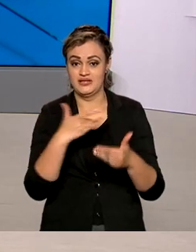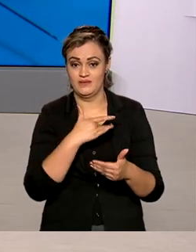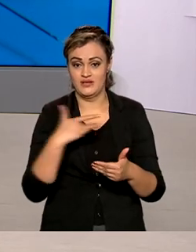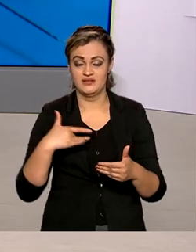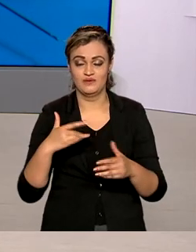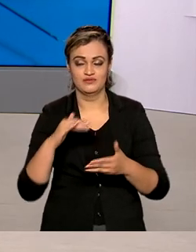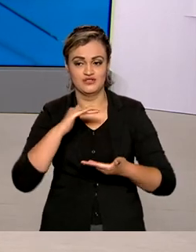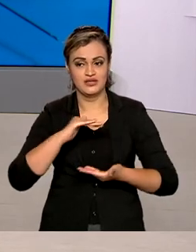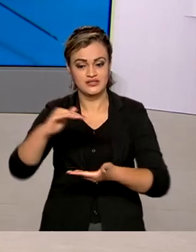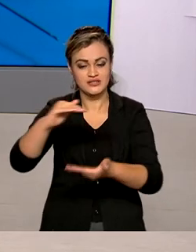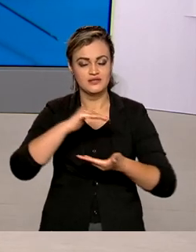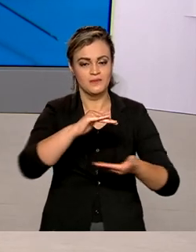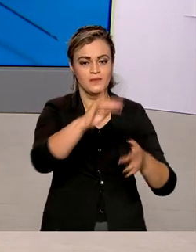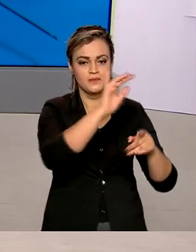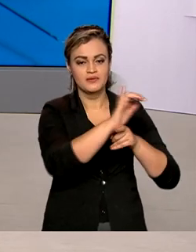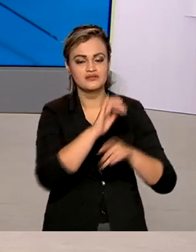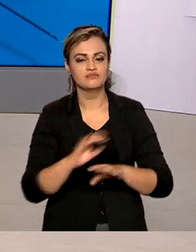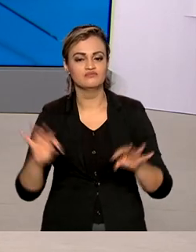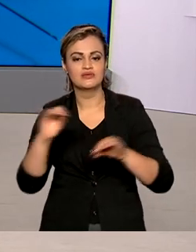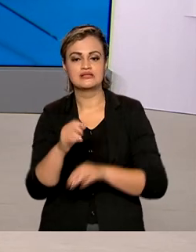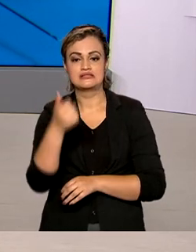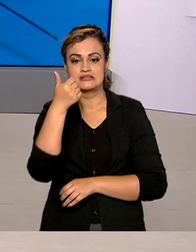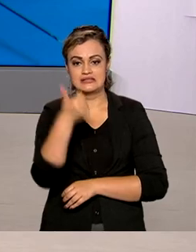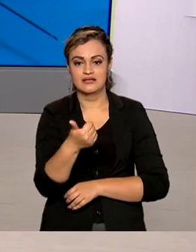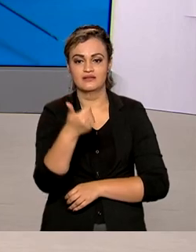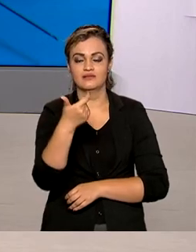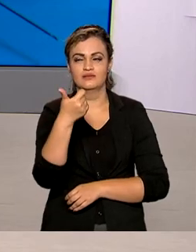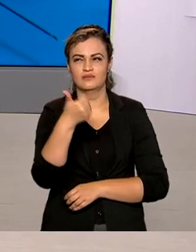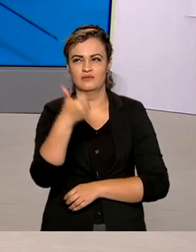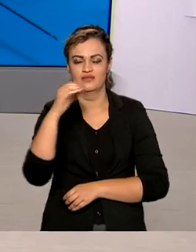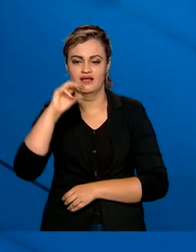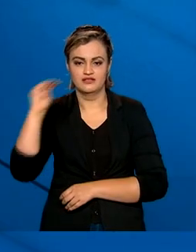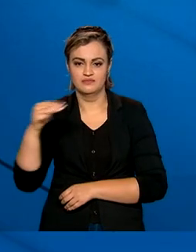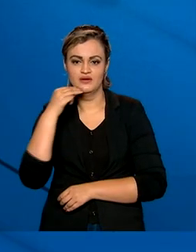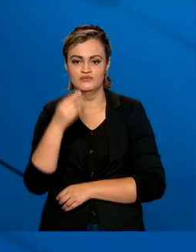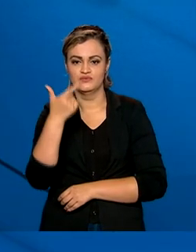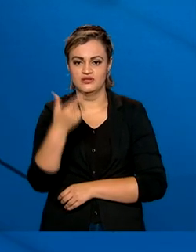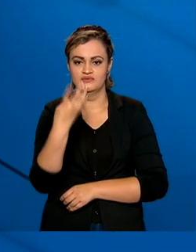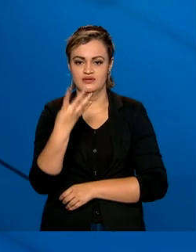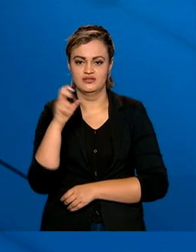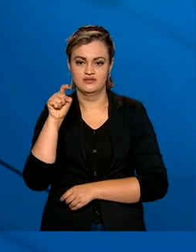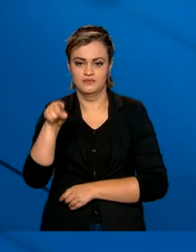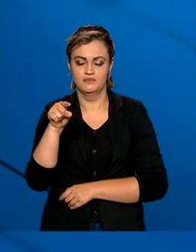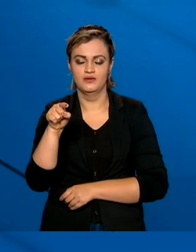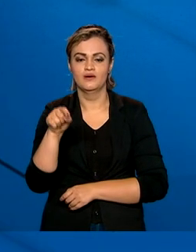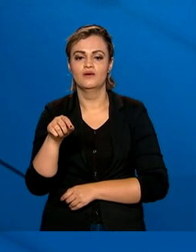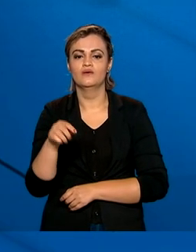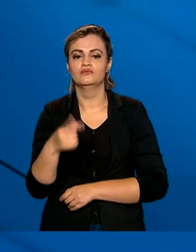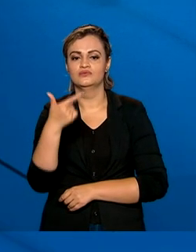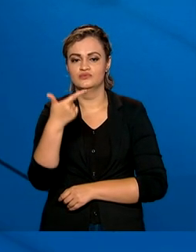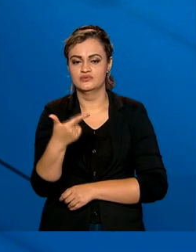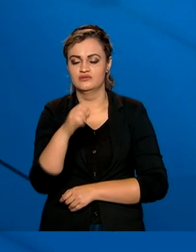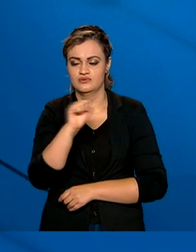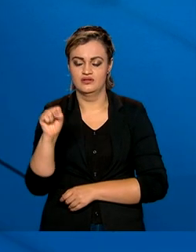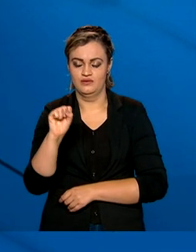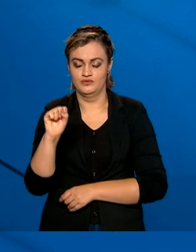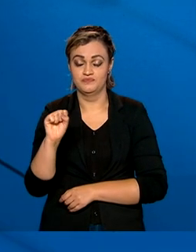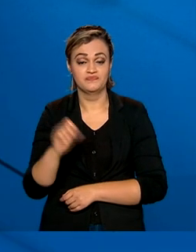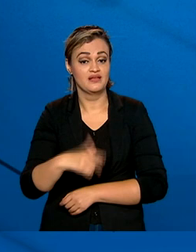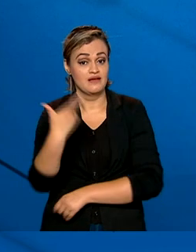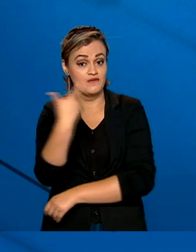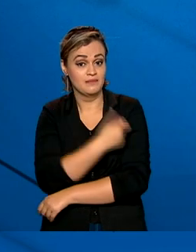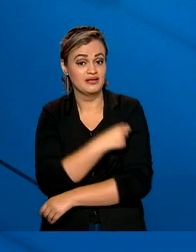Saúde já distribuiu para todo o Brasil 110 milhões, 245 mil, 288 doses. Foram